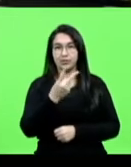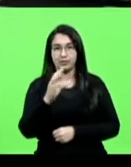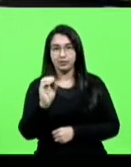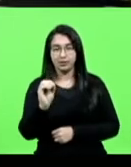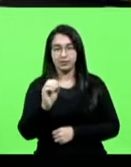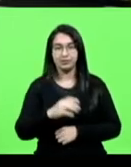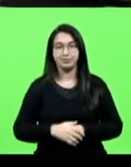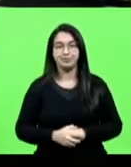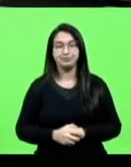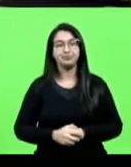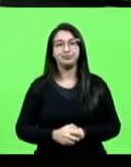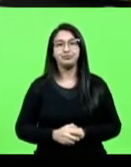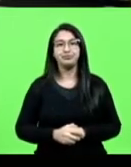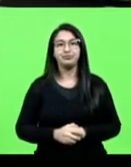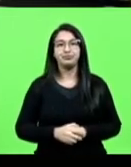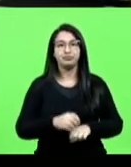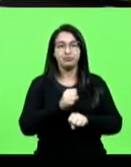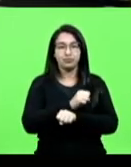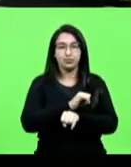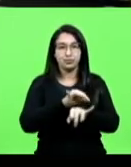Então, foi distribuído agora.